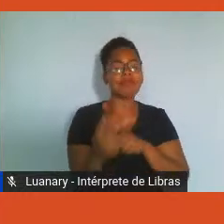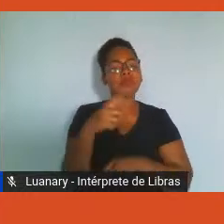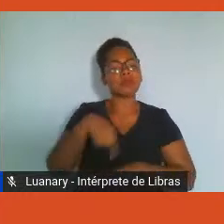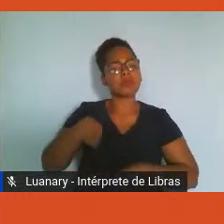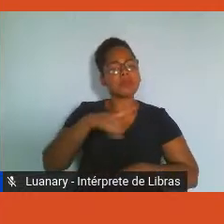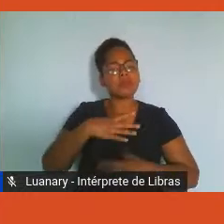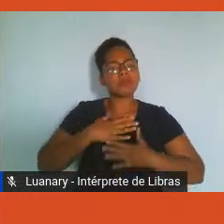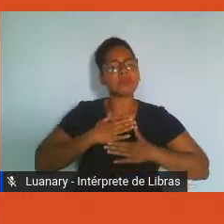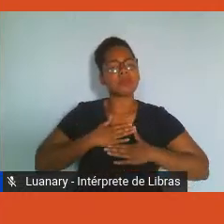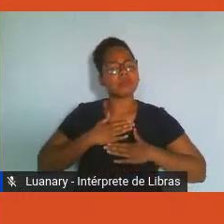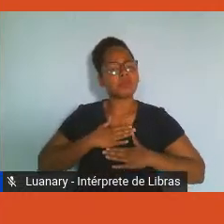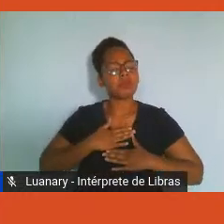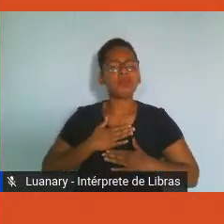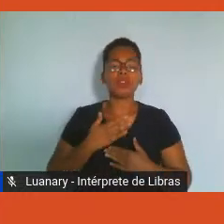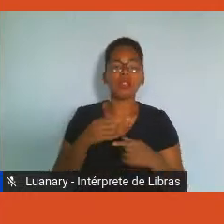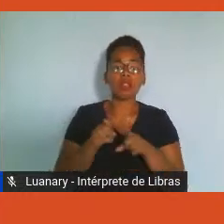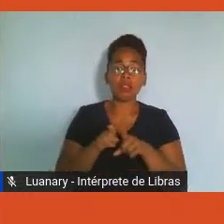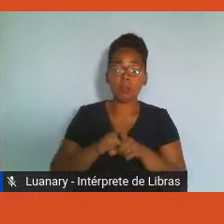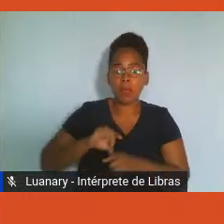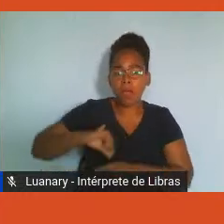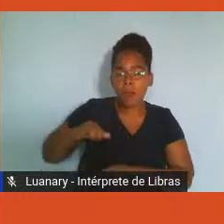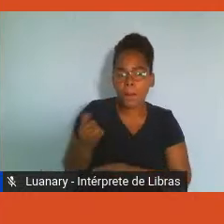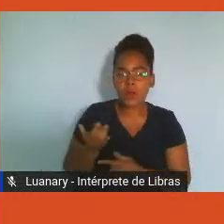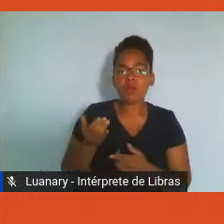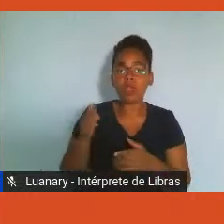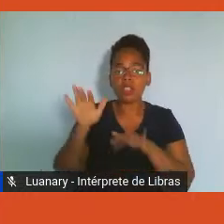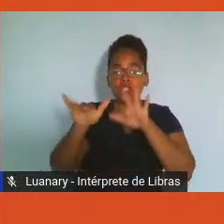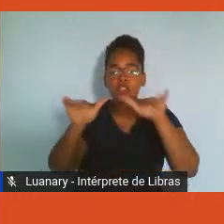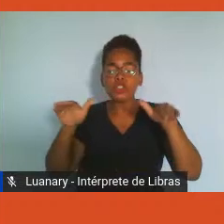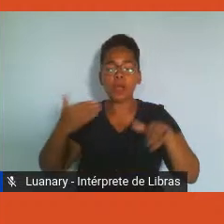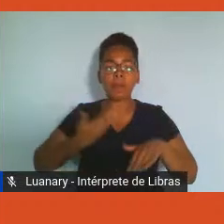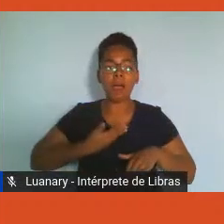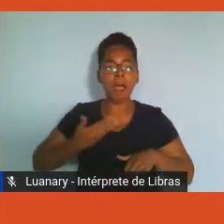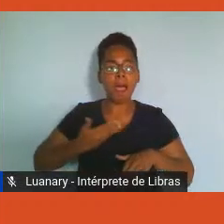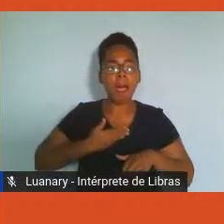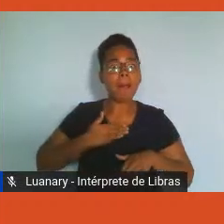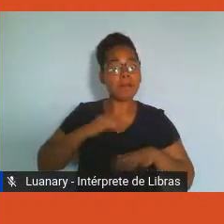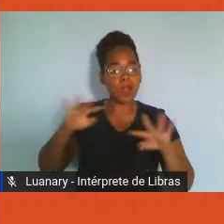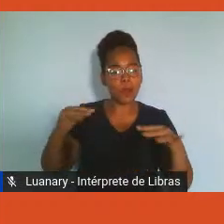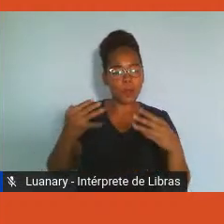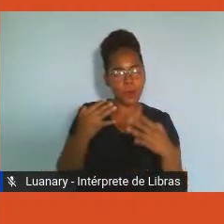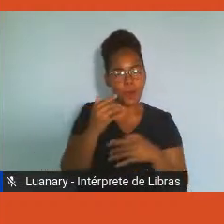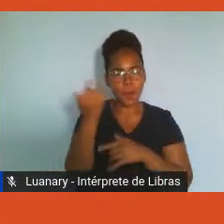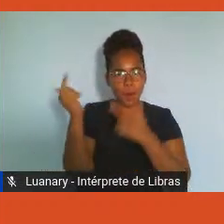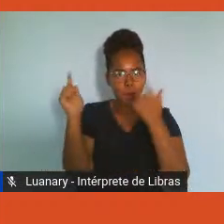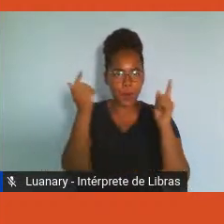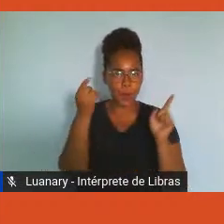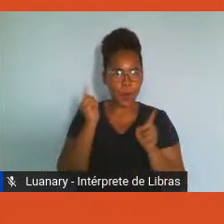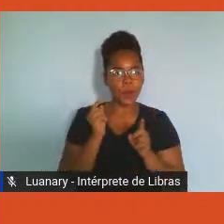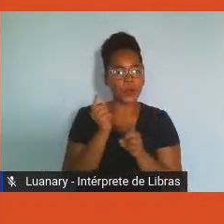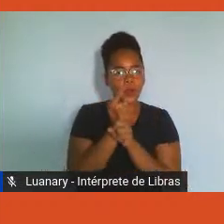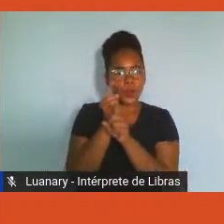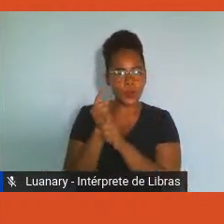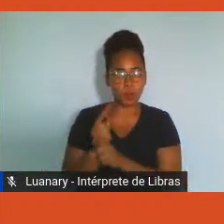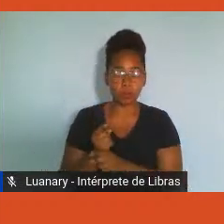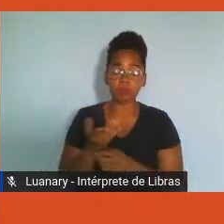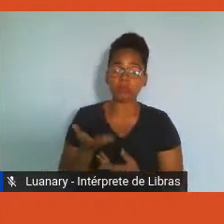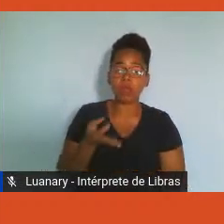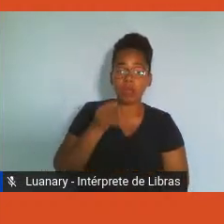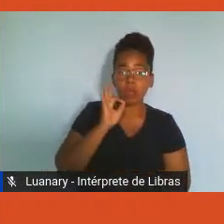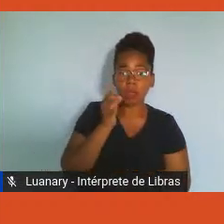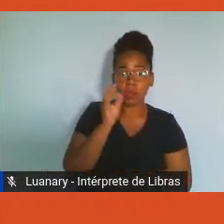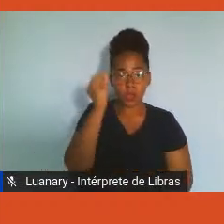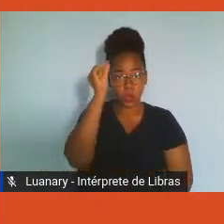e que tragam seus amigos para os nossos próximos encontros. O nosso Café, Cultura e RH faz parte das ações do nosso